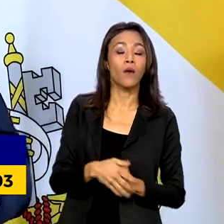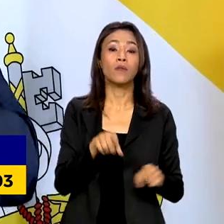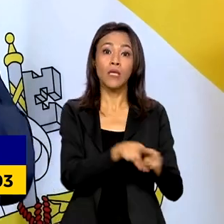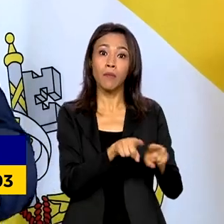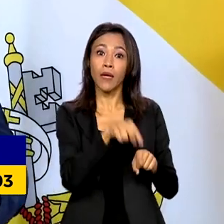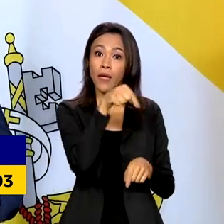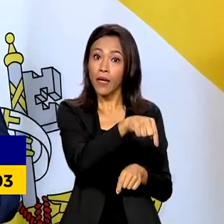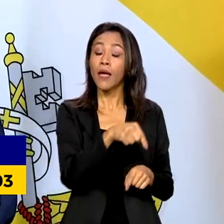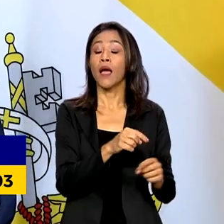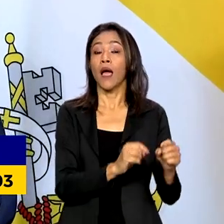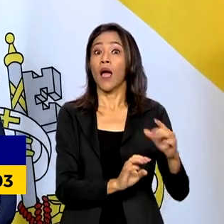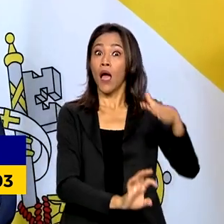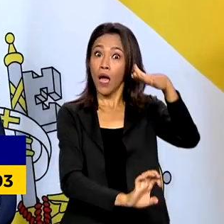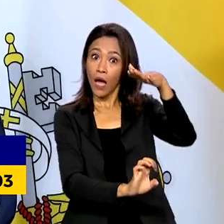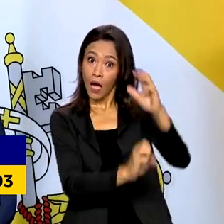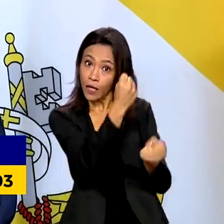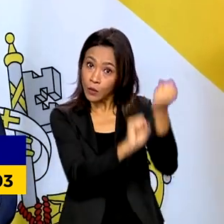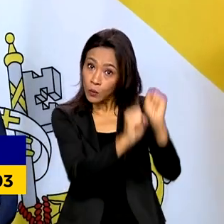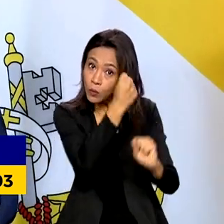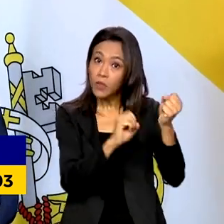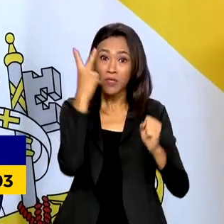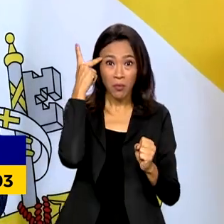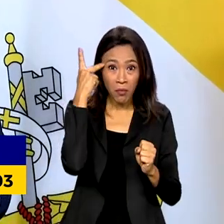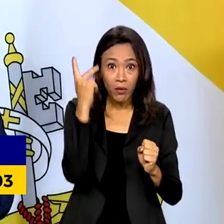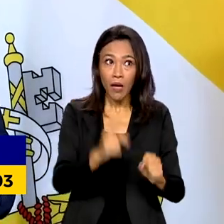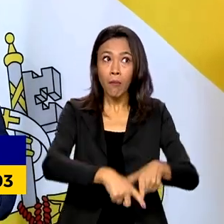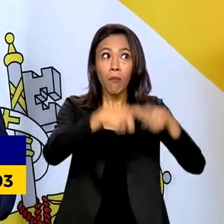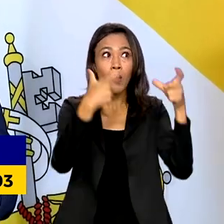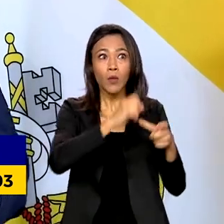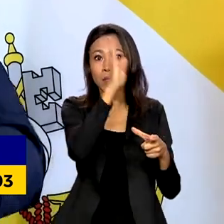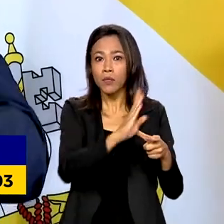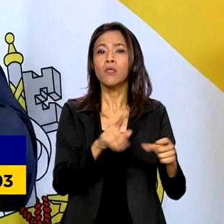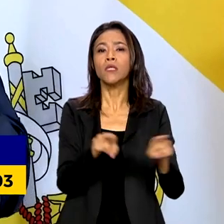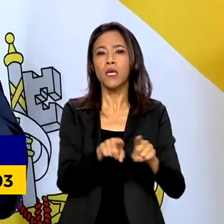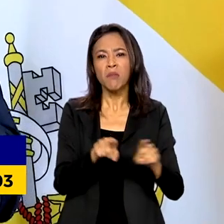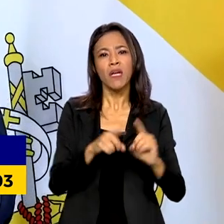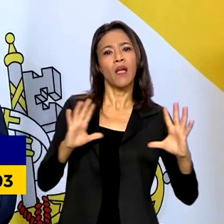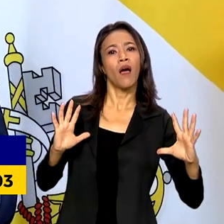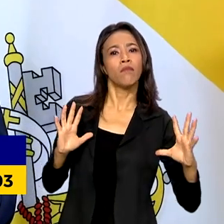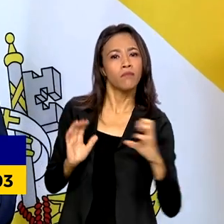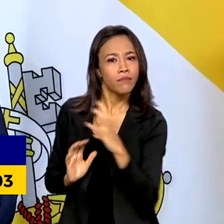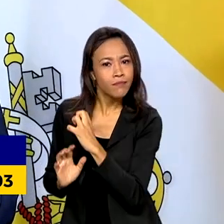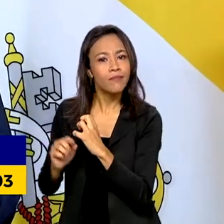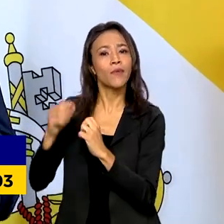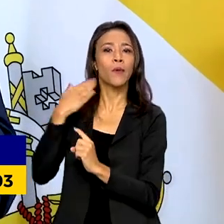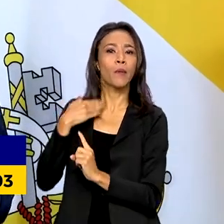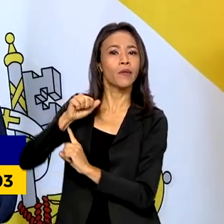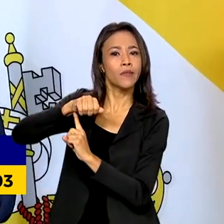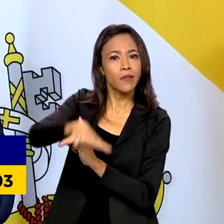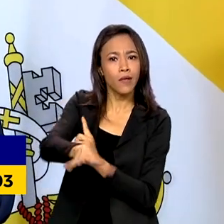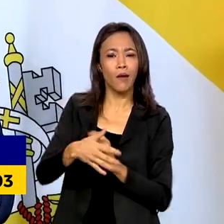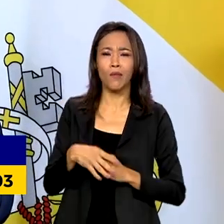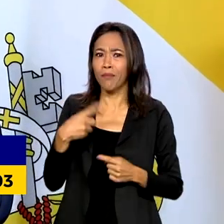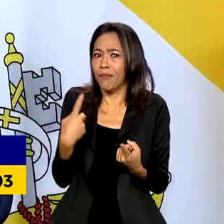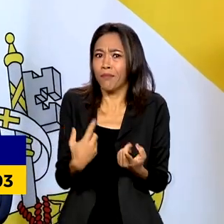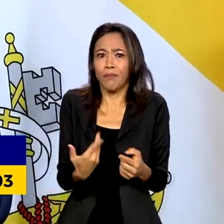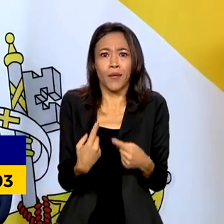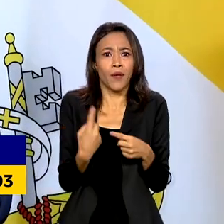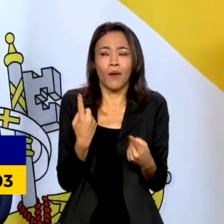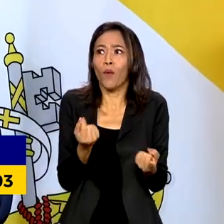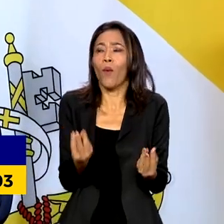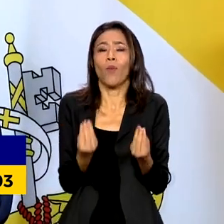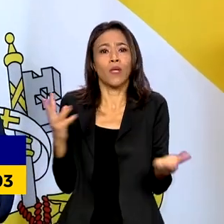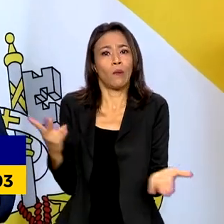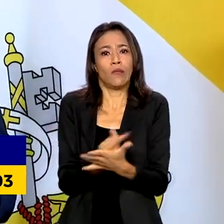Brasil, está brigando com a taxa de juros. Porque é irracional o que está acontecendo no Brasil.